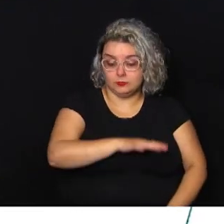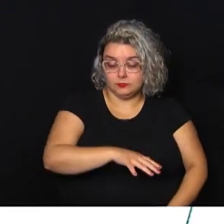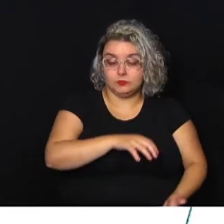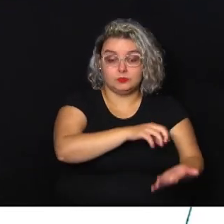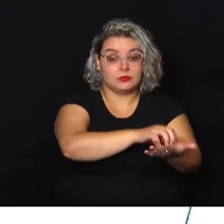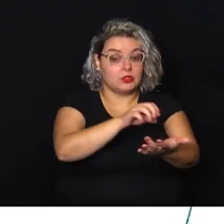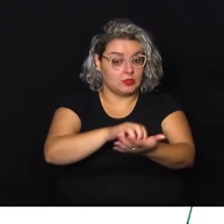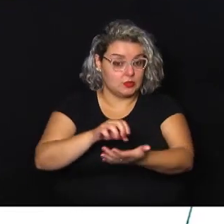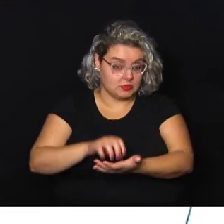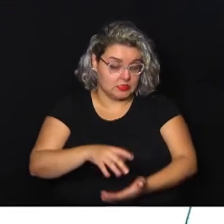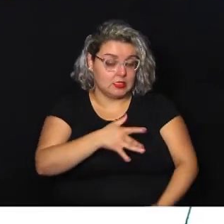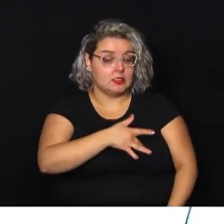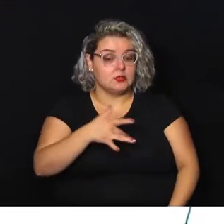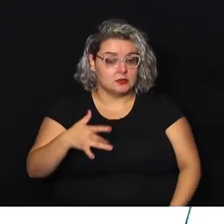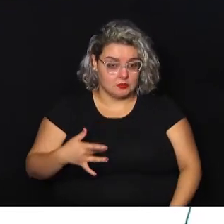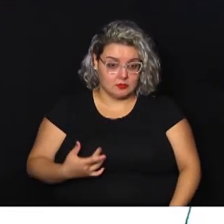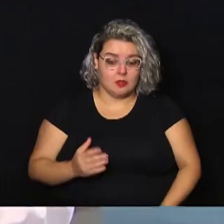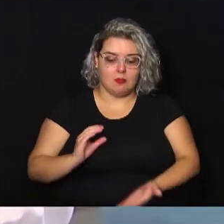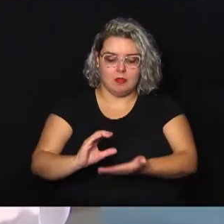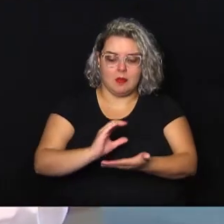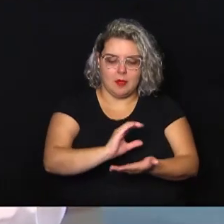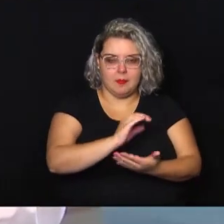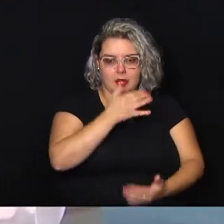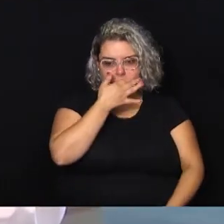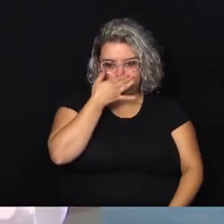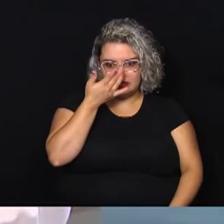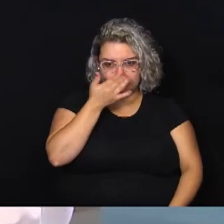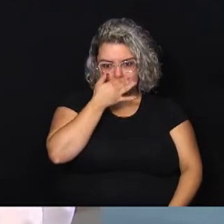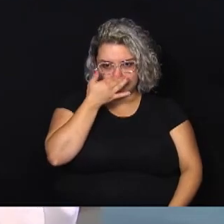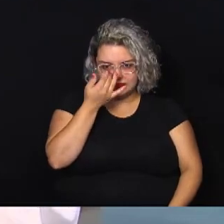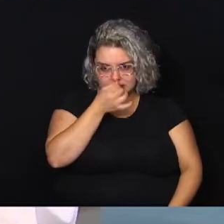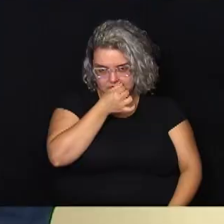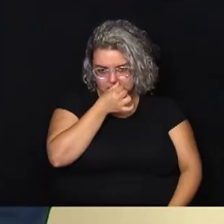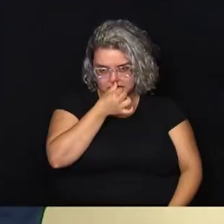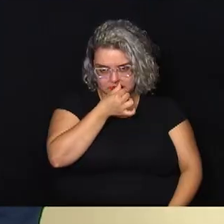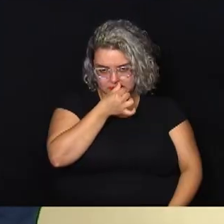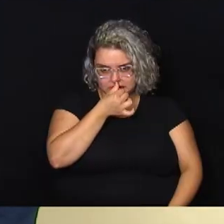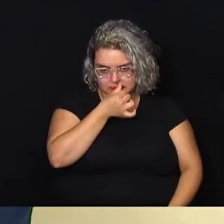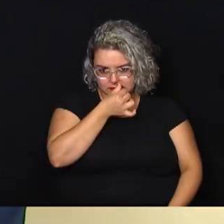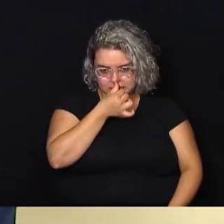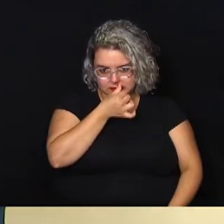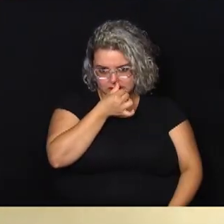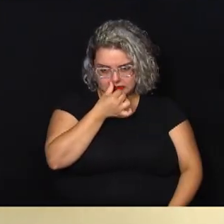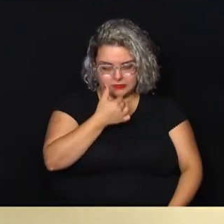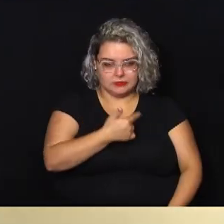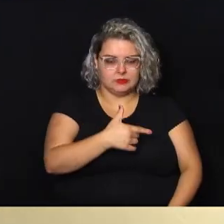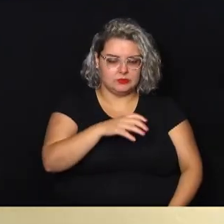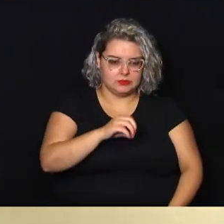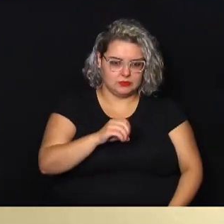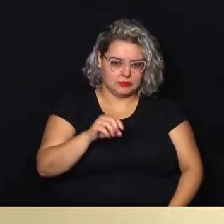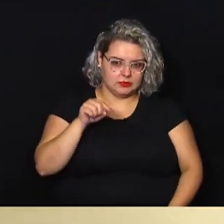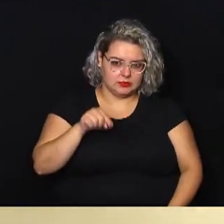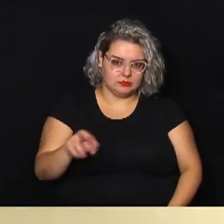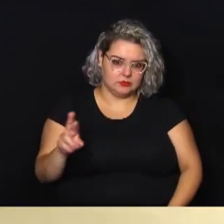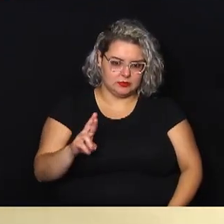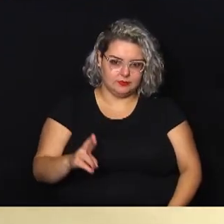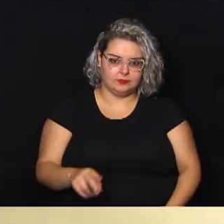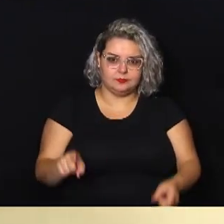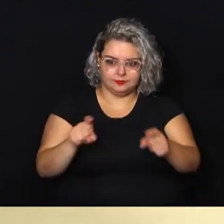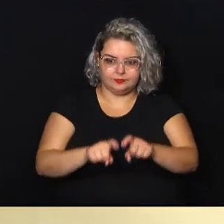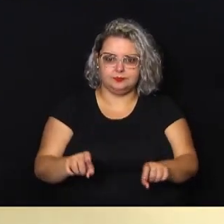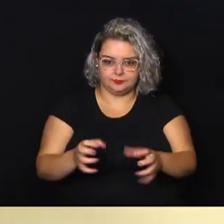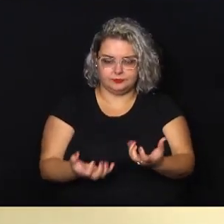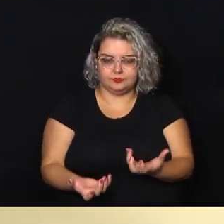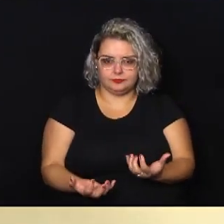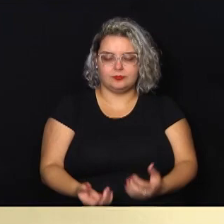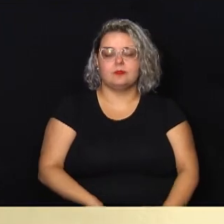saúde serão enviados os valores. Nós destinamos R$ 200.000,00 para a informatização, R